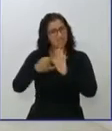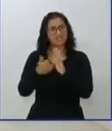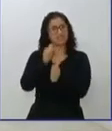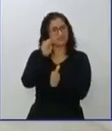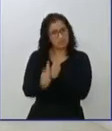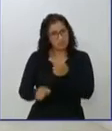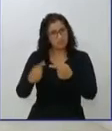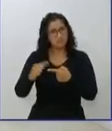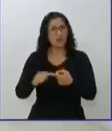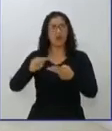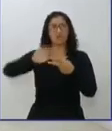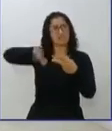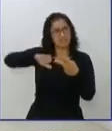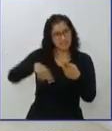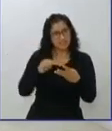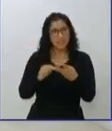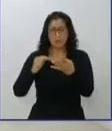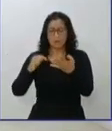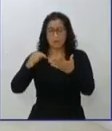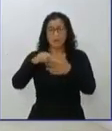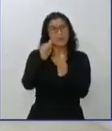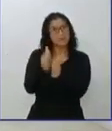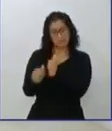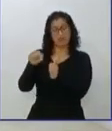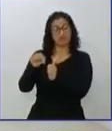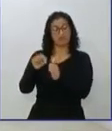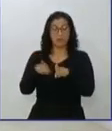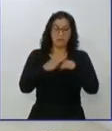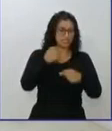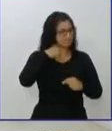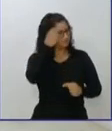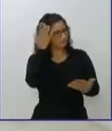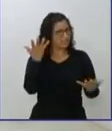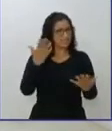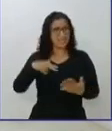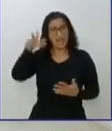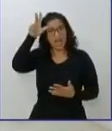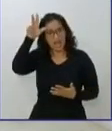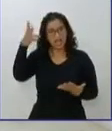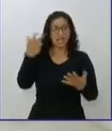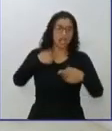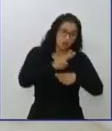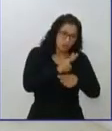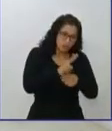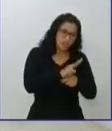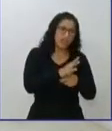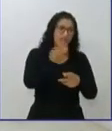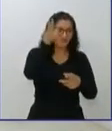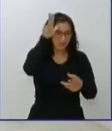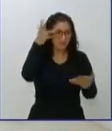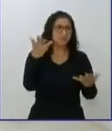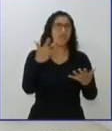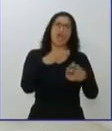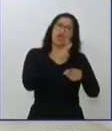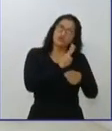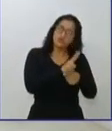que é mais barato, inclusive, do que uma cela de cavalo, do que um alimento para o animal, o trato veterinário. É disso que eu estou falando, entendeu,